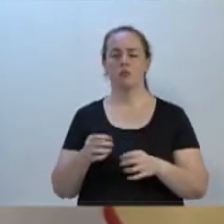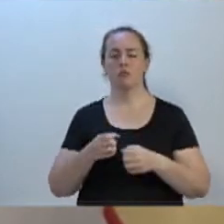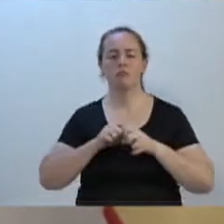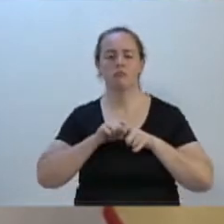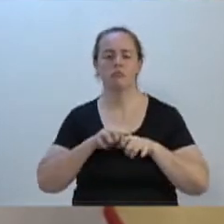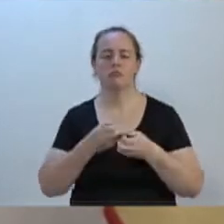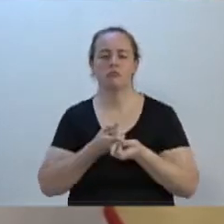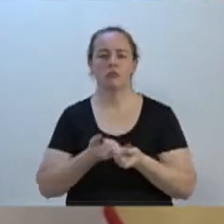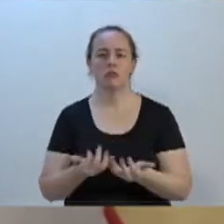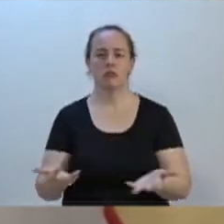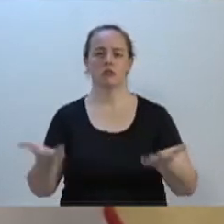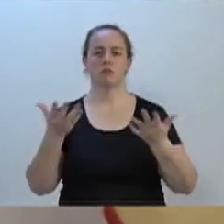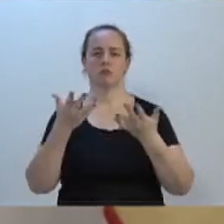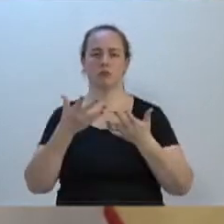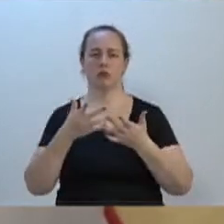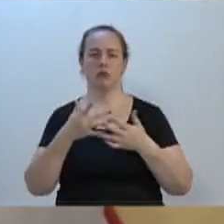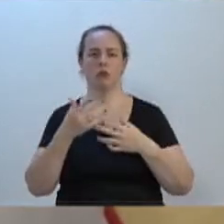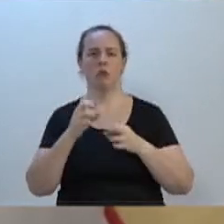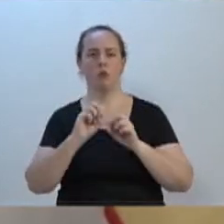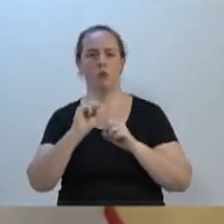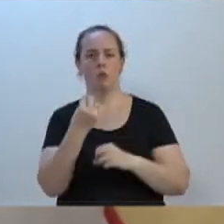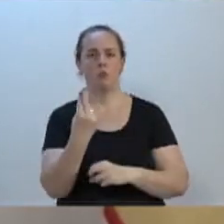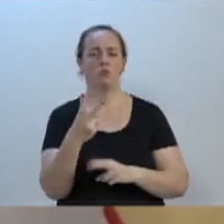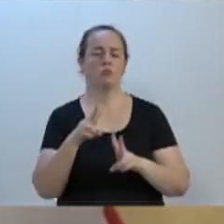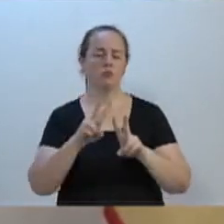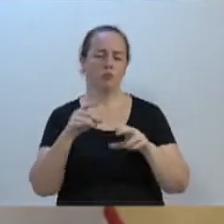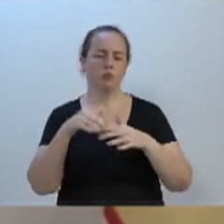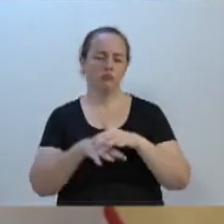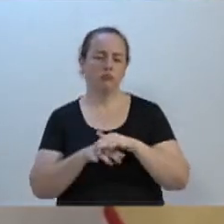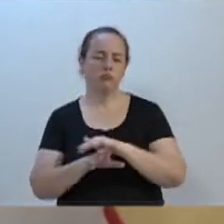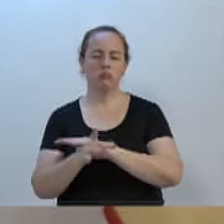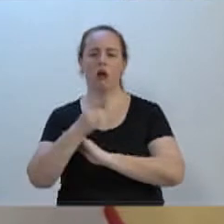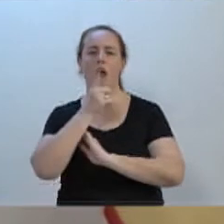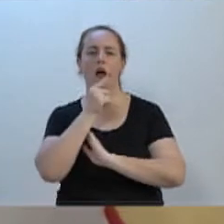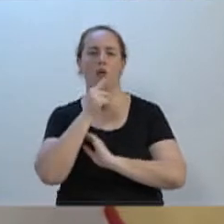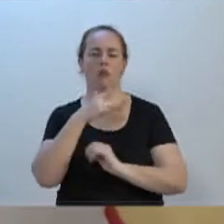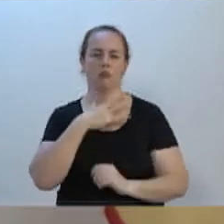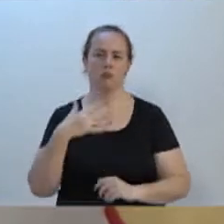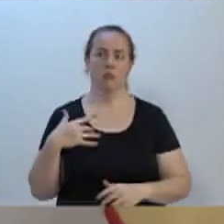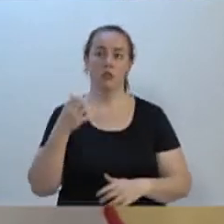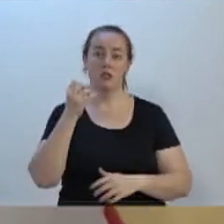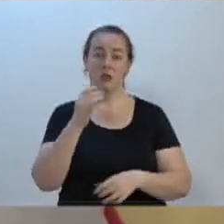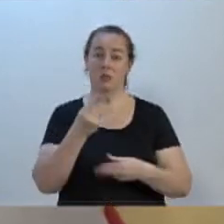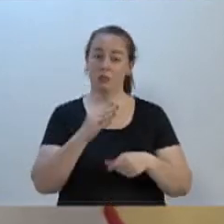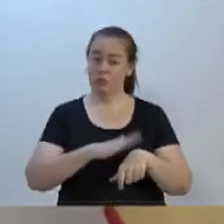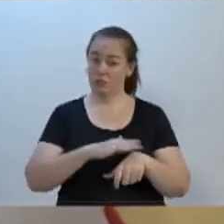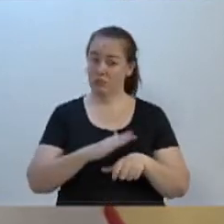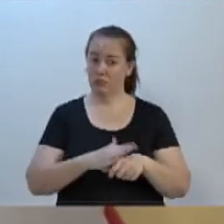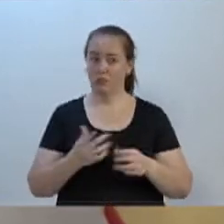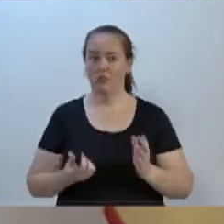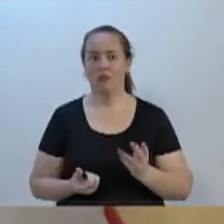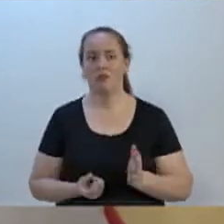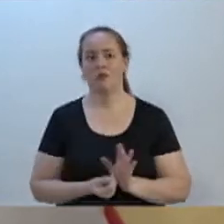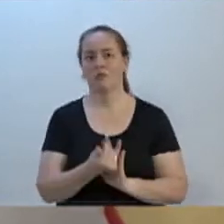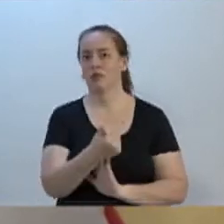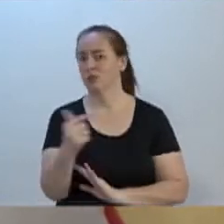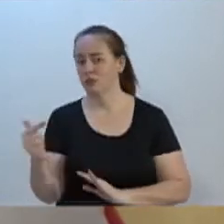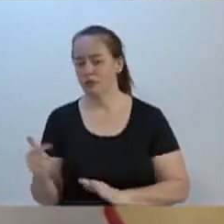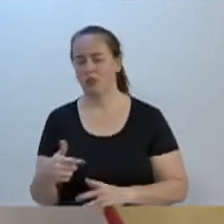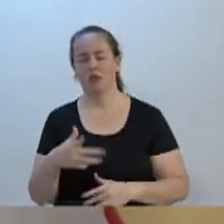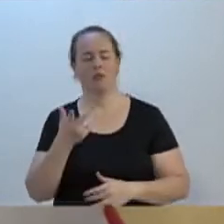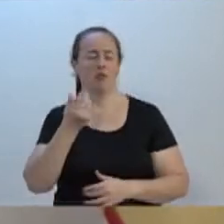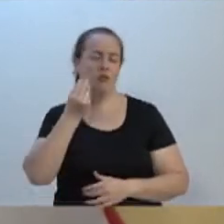distribuição, ao armazenamento de água potável. E quando fica muito tempo sem investimento, é natural que